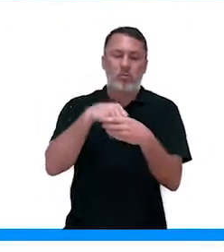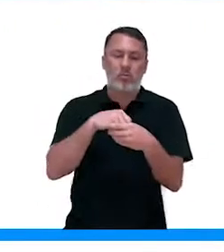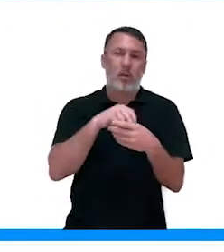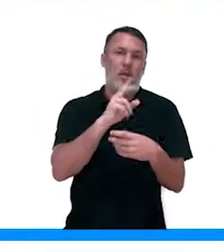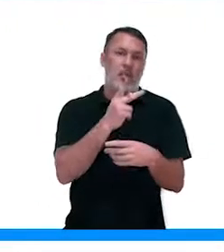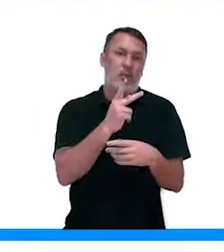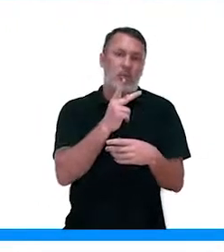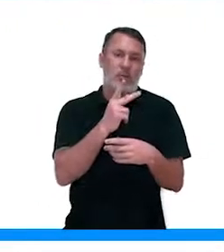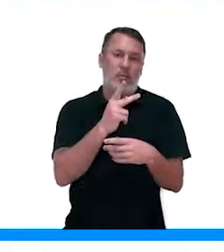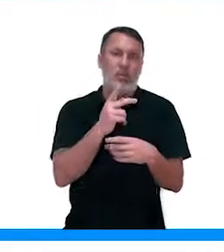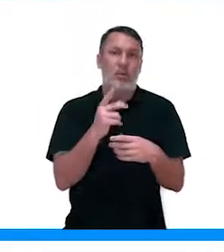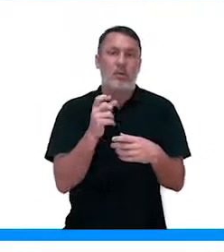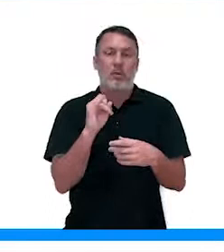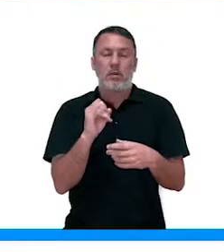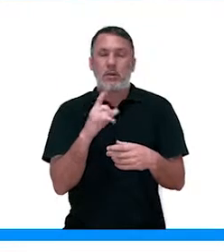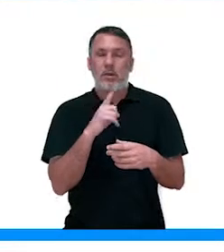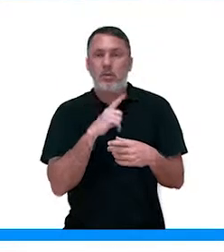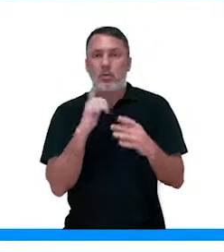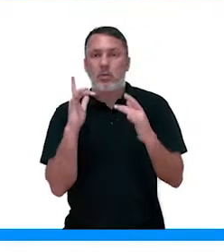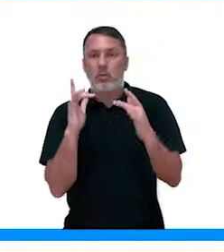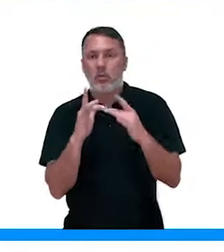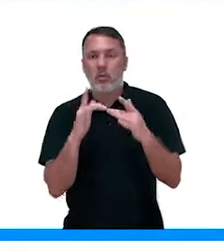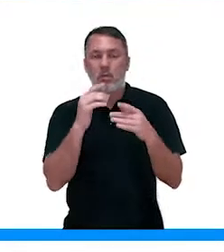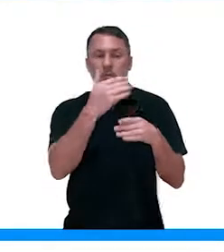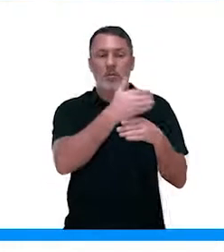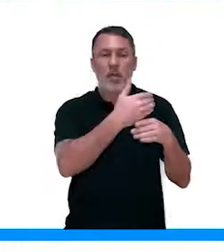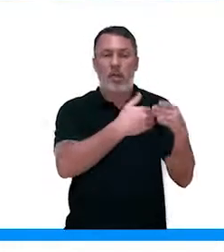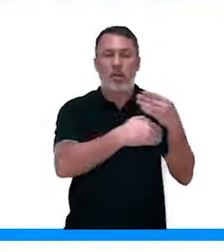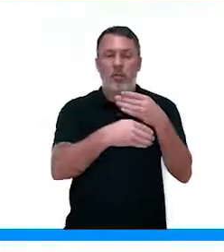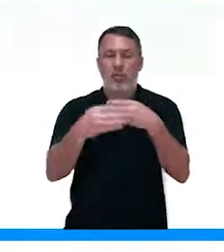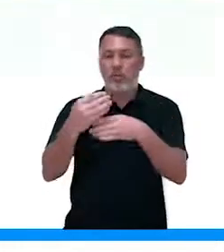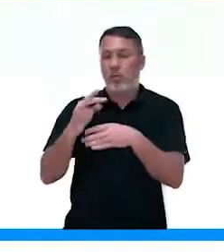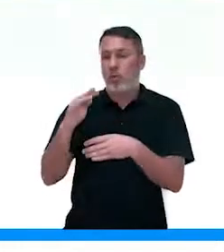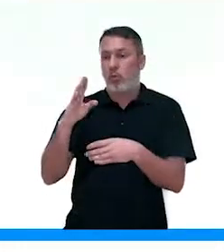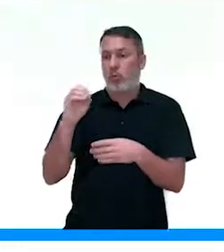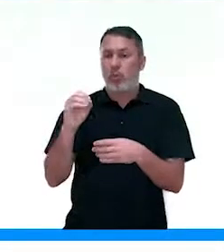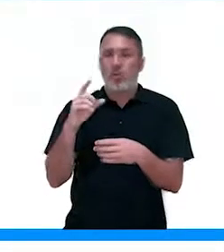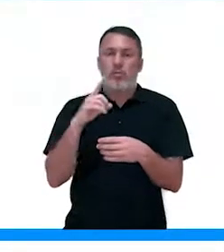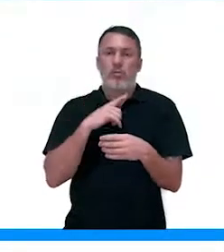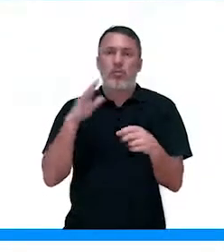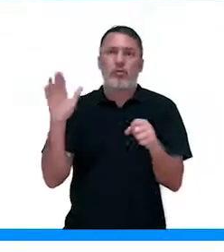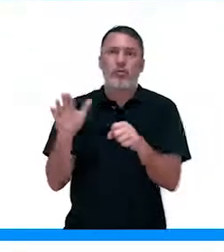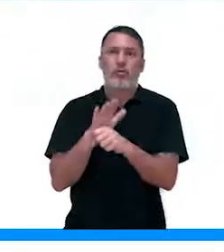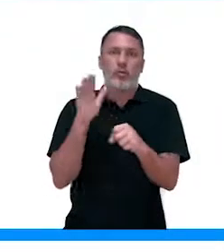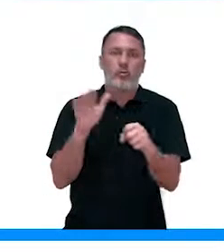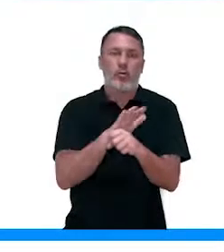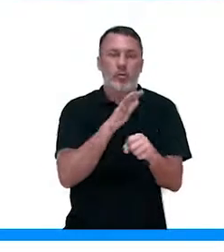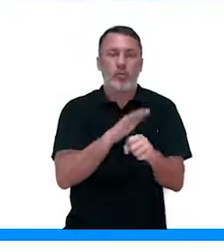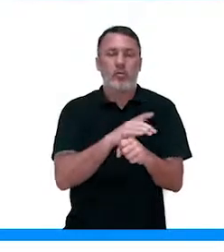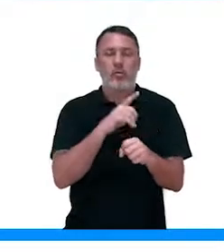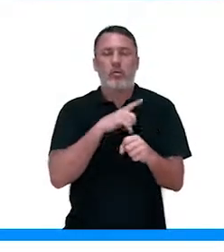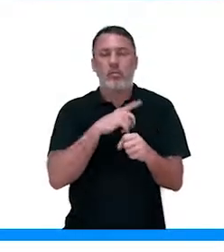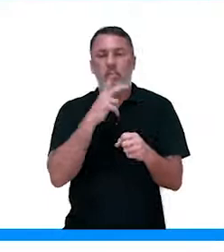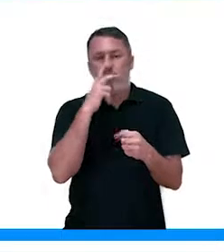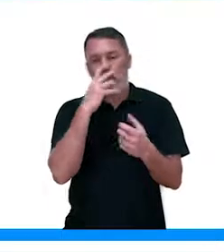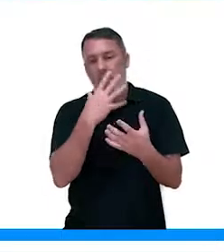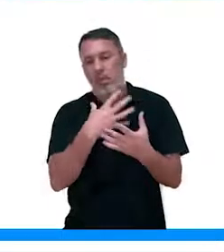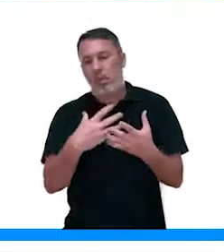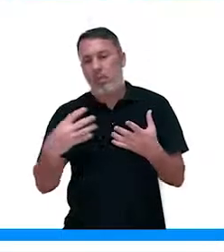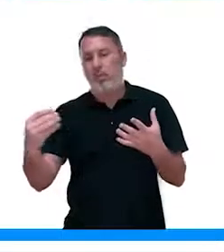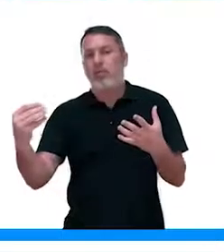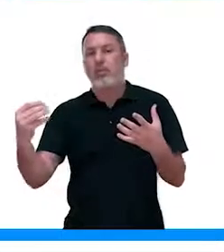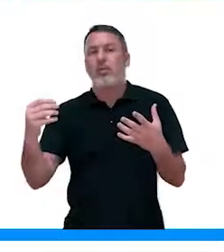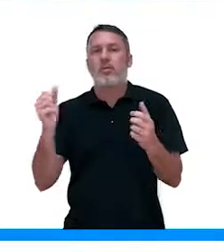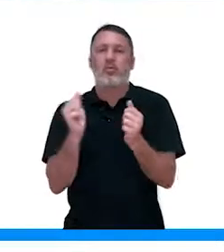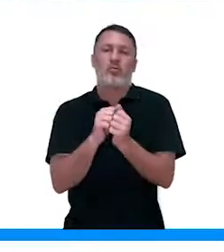pelas ligações de hidrogênio, quando elas entram em contato com a parede do tubo, que está cheio de outras moléculas, elas arrastam